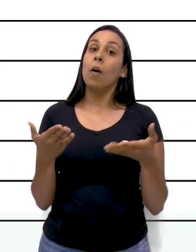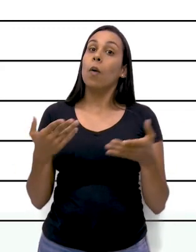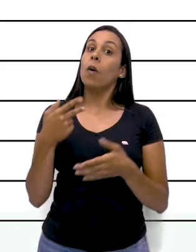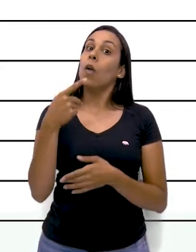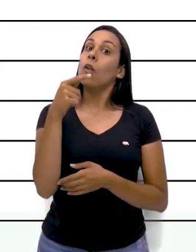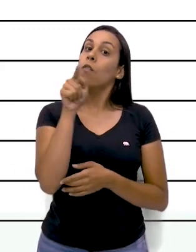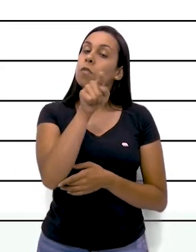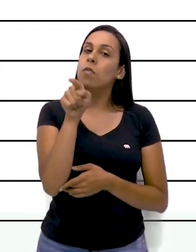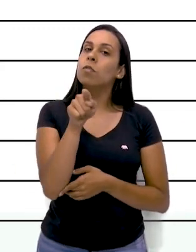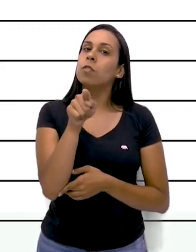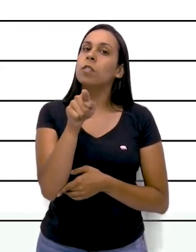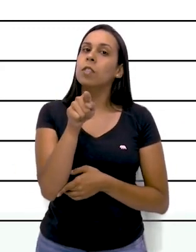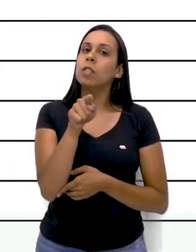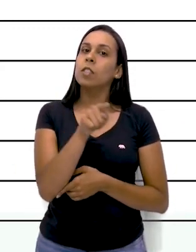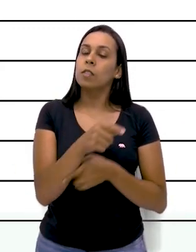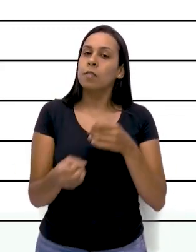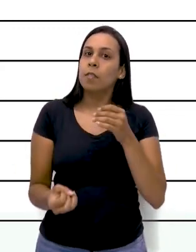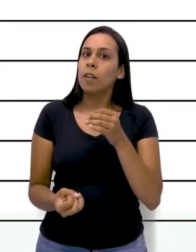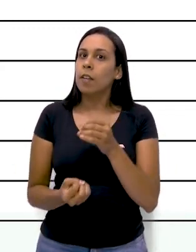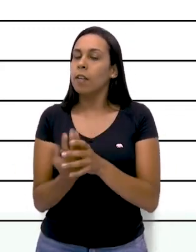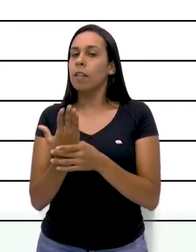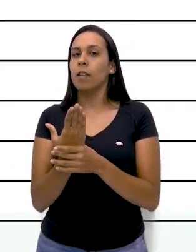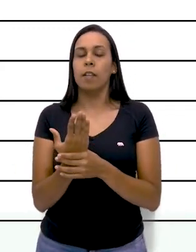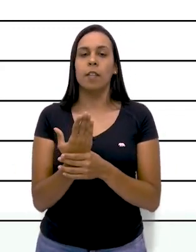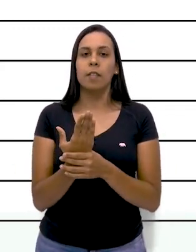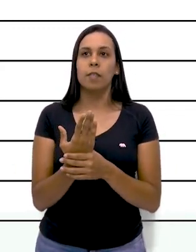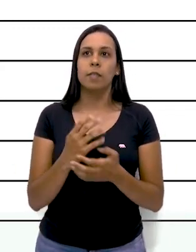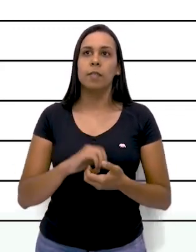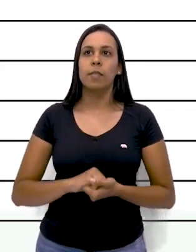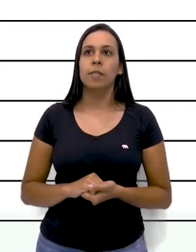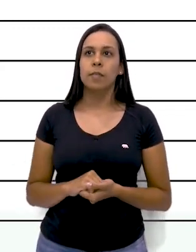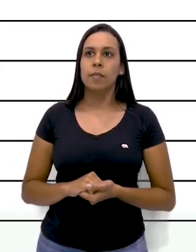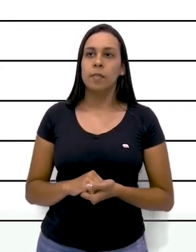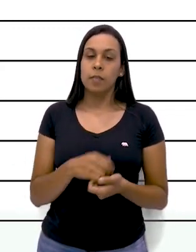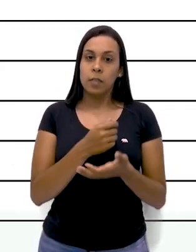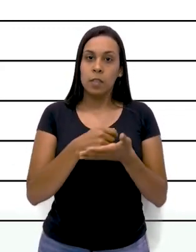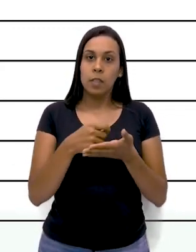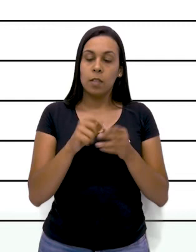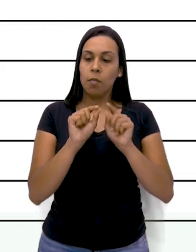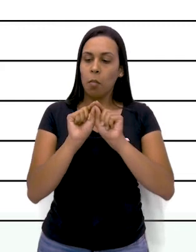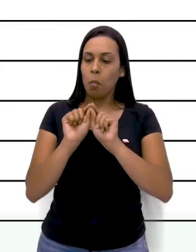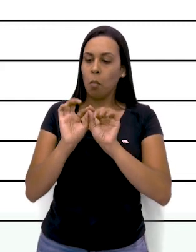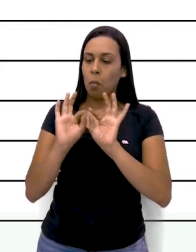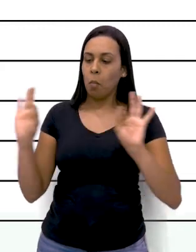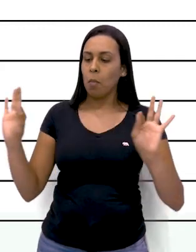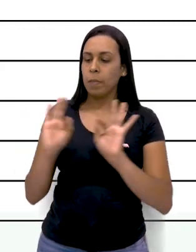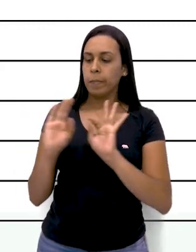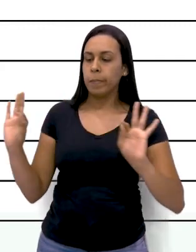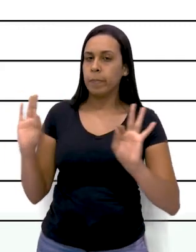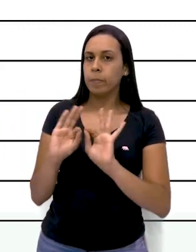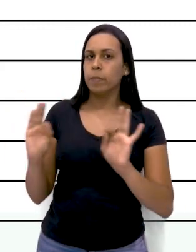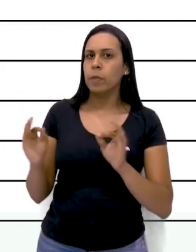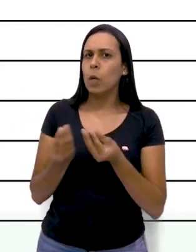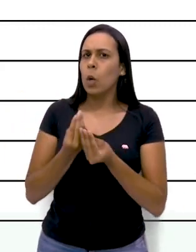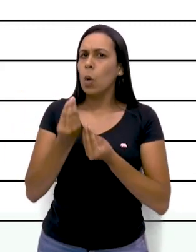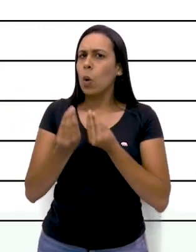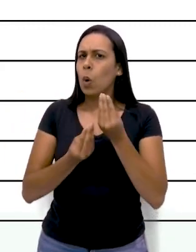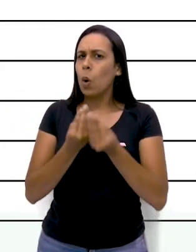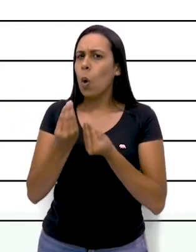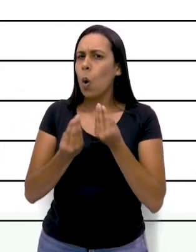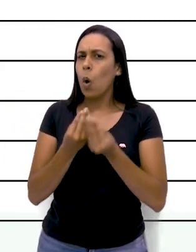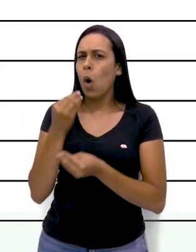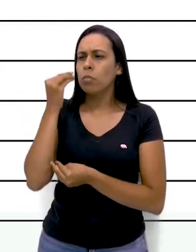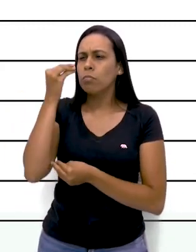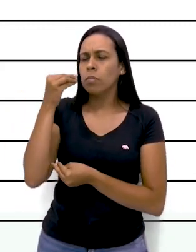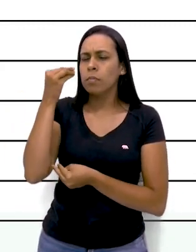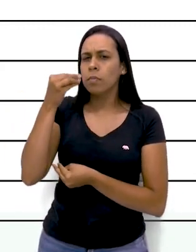é a sua vez de produzir um. Escreva nas linhas indicadas como está sendo suas